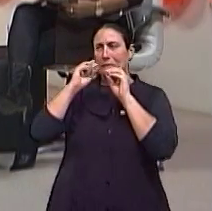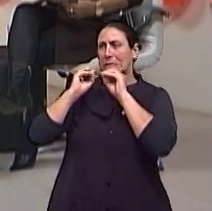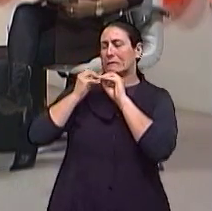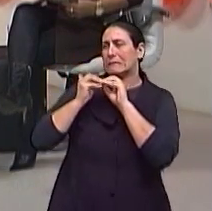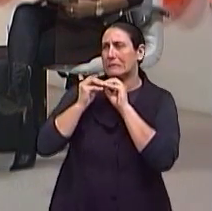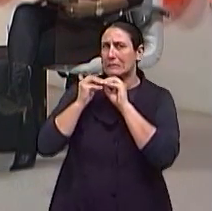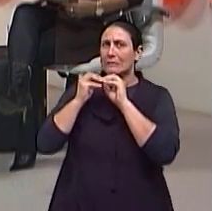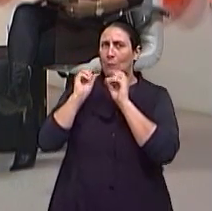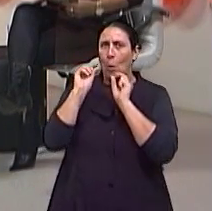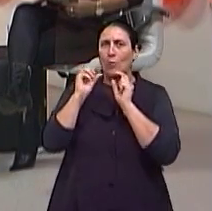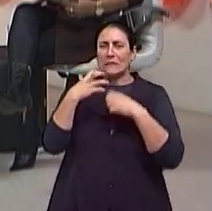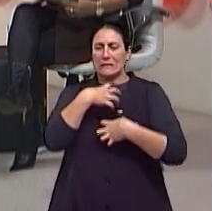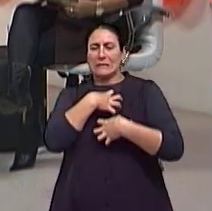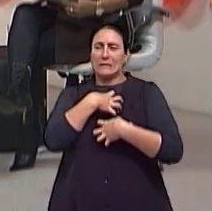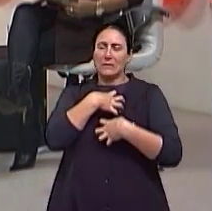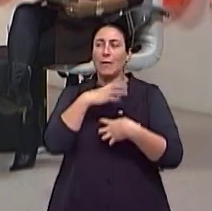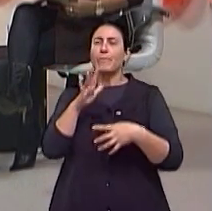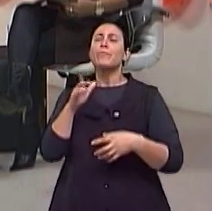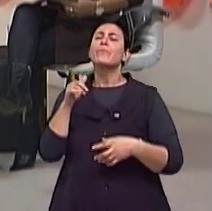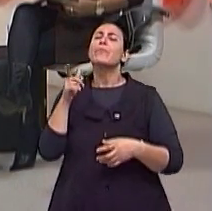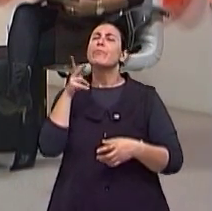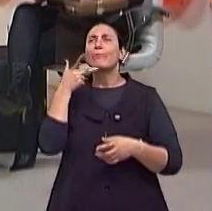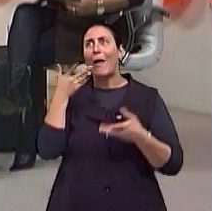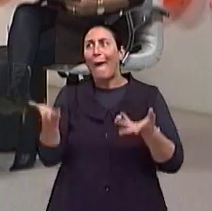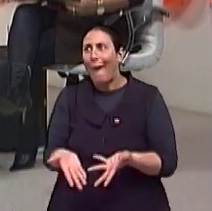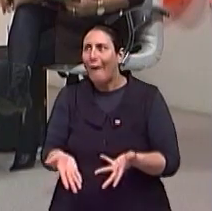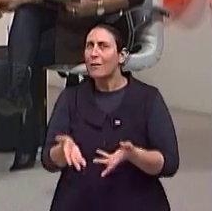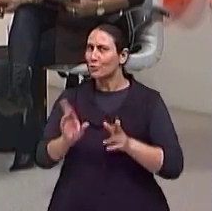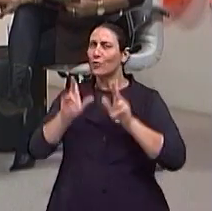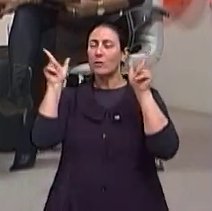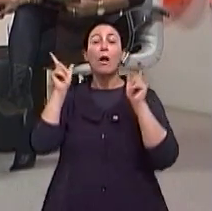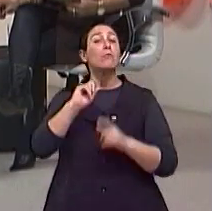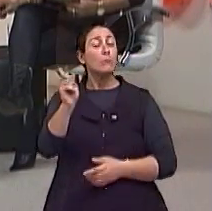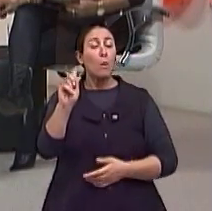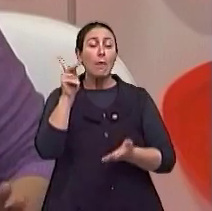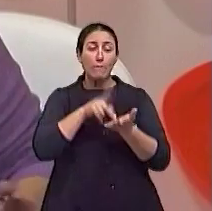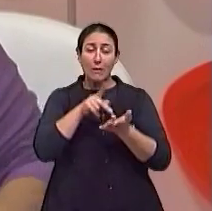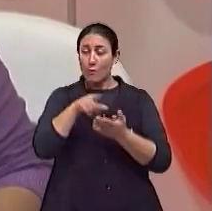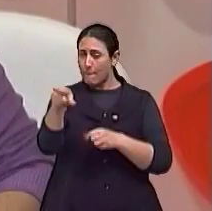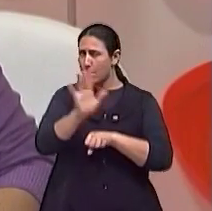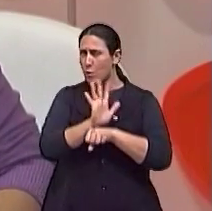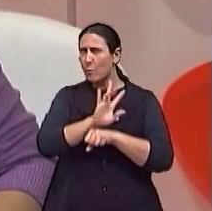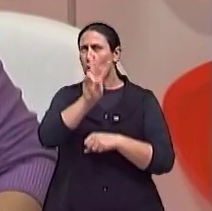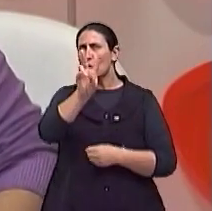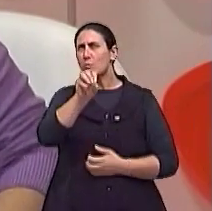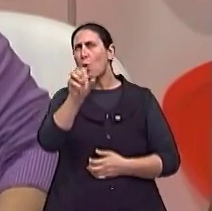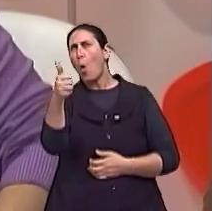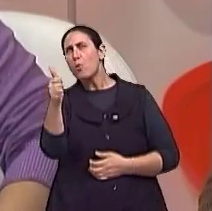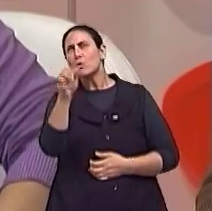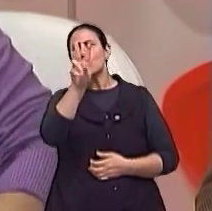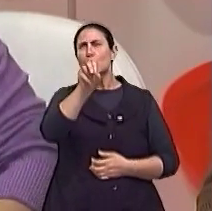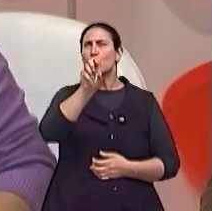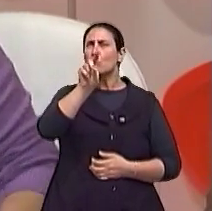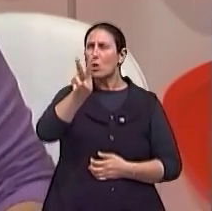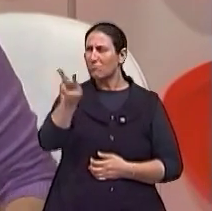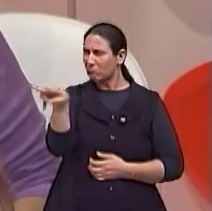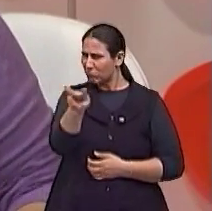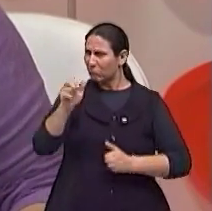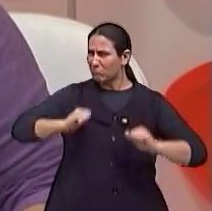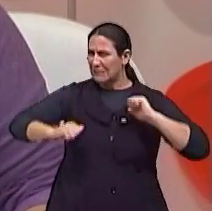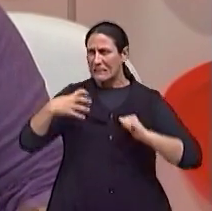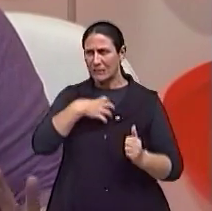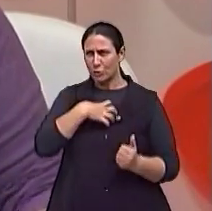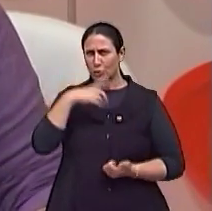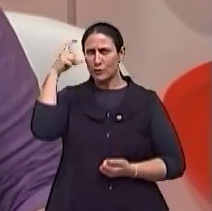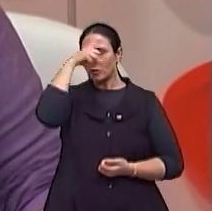Concorda? É, o filme também já tem um tempinho, né? A gente fez em 2012, 2011. Foi difícil para as atrizes? Eu acredito